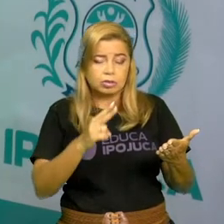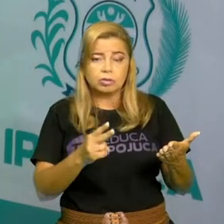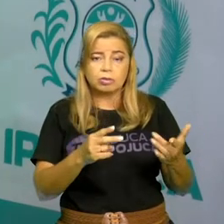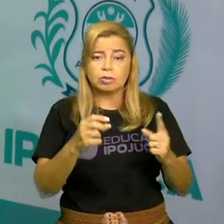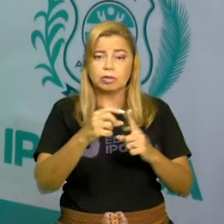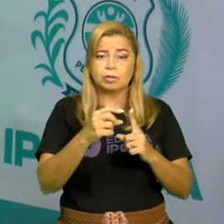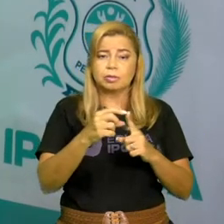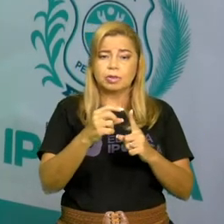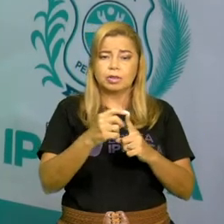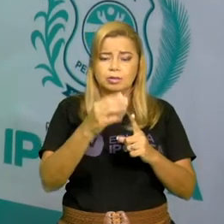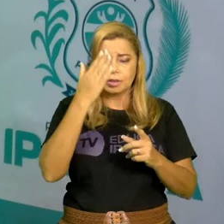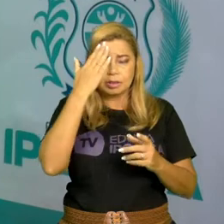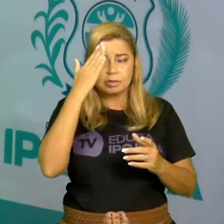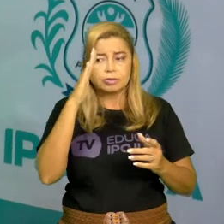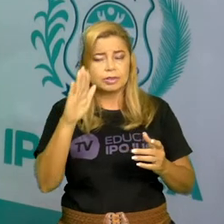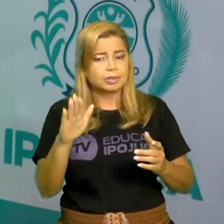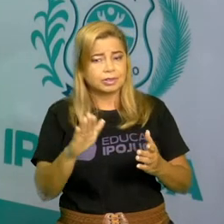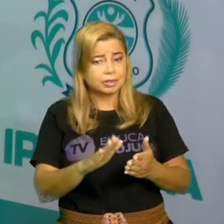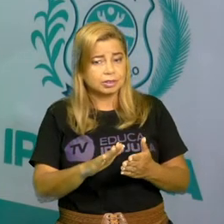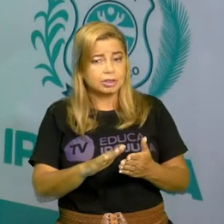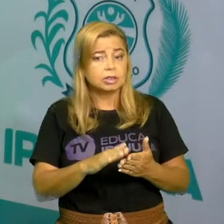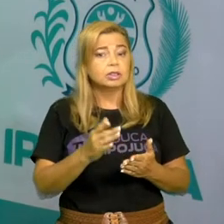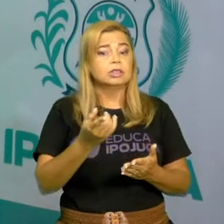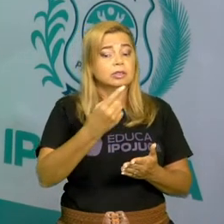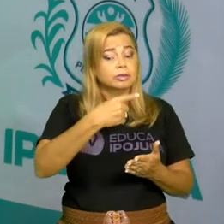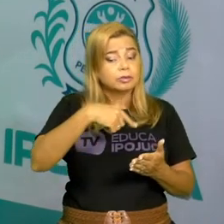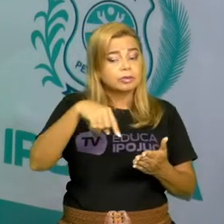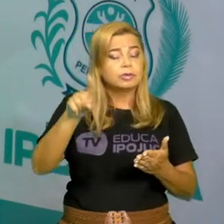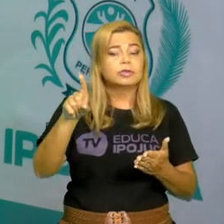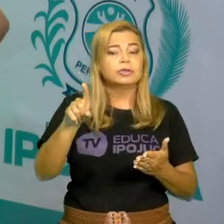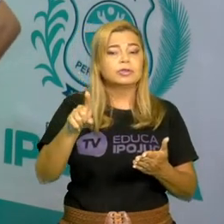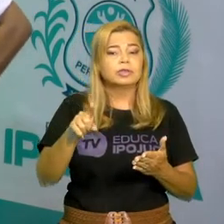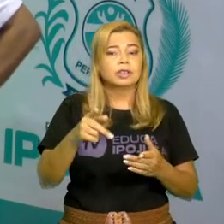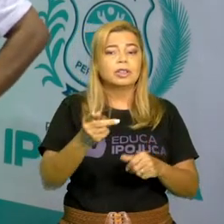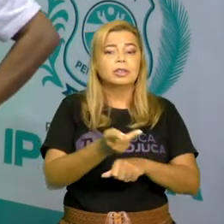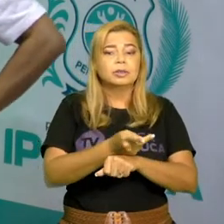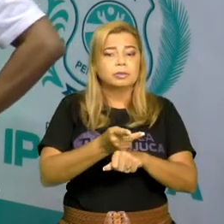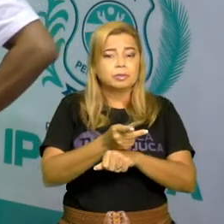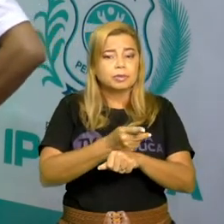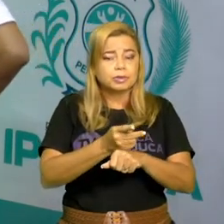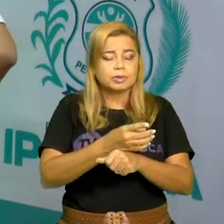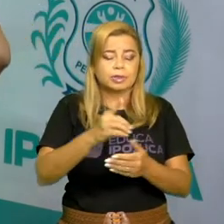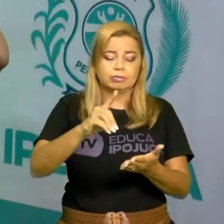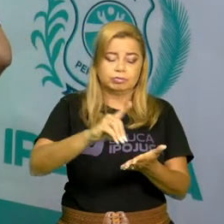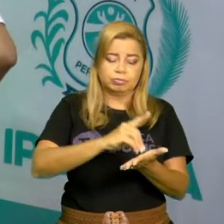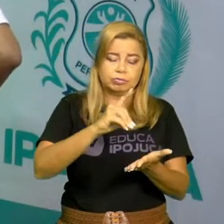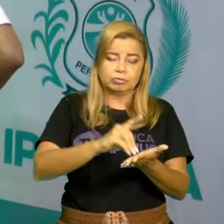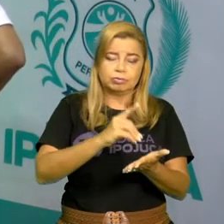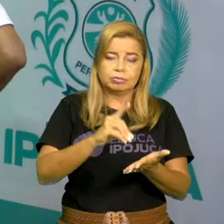o que é, a gente procura o significado no nosso dicionário.